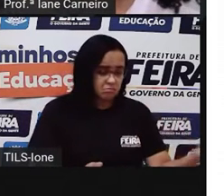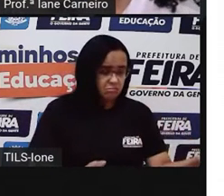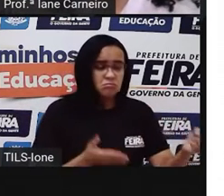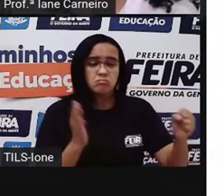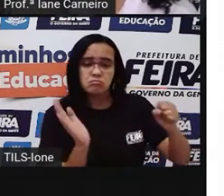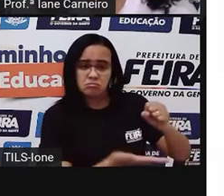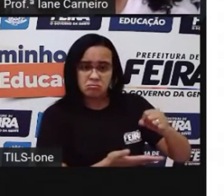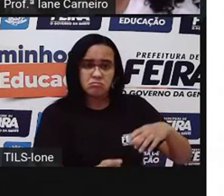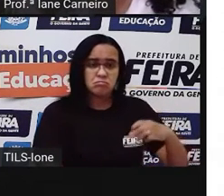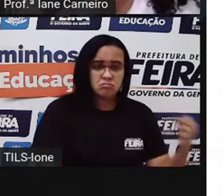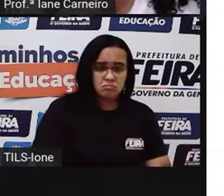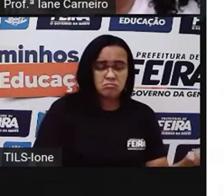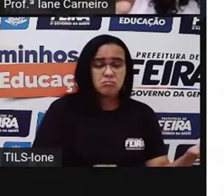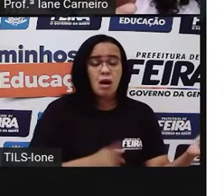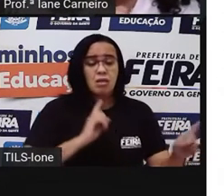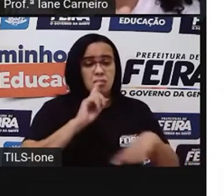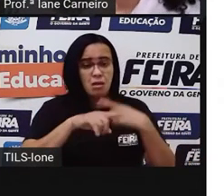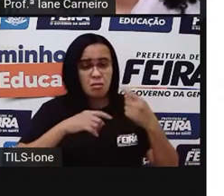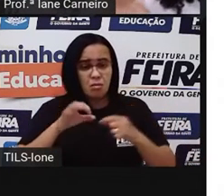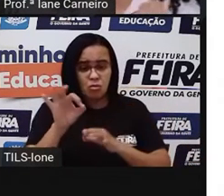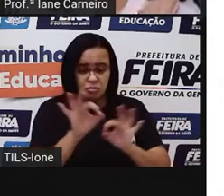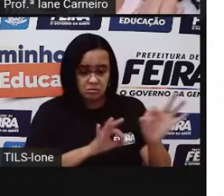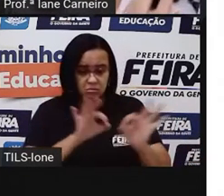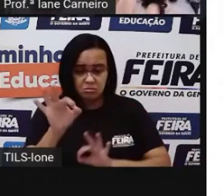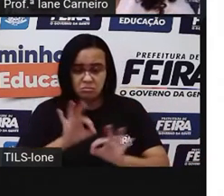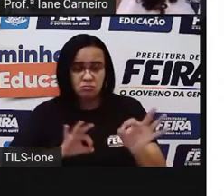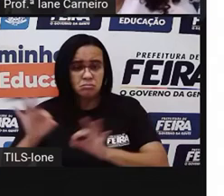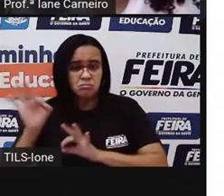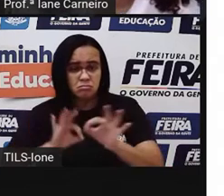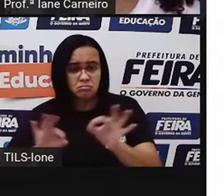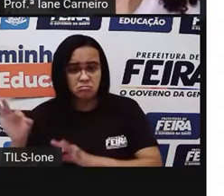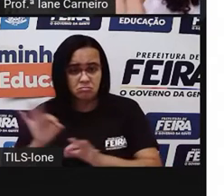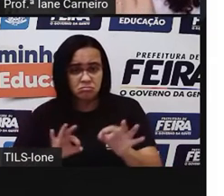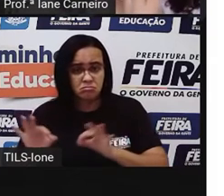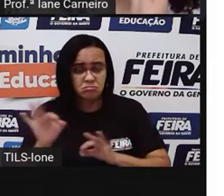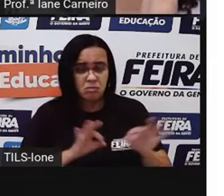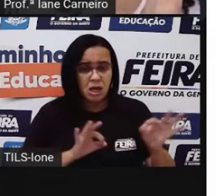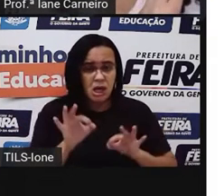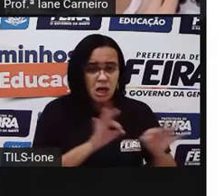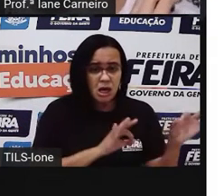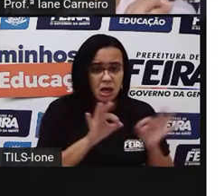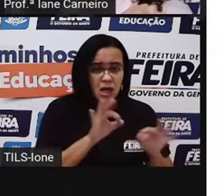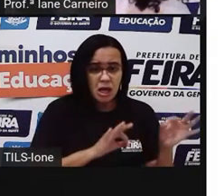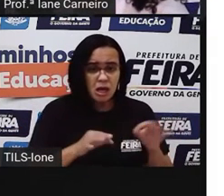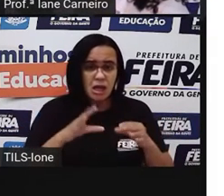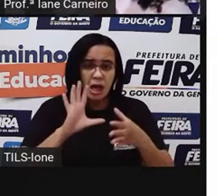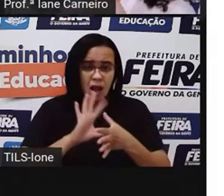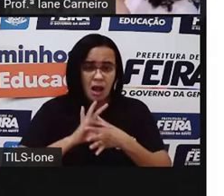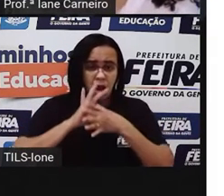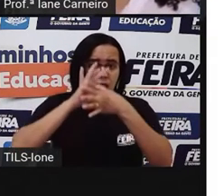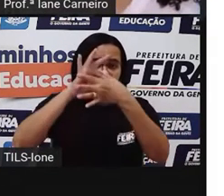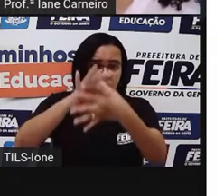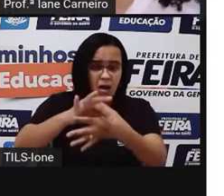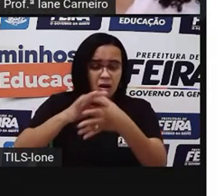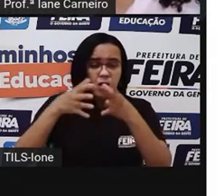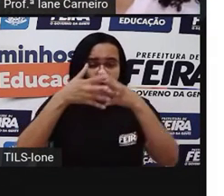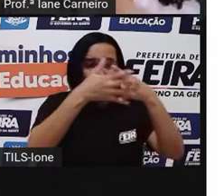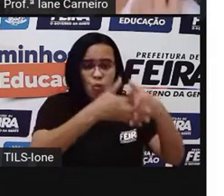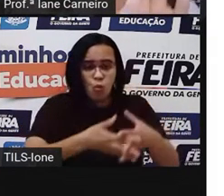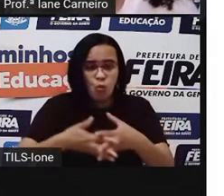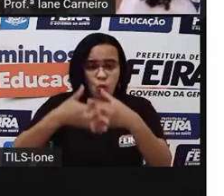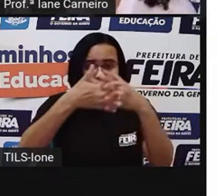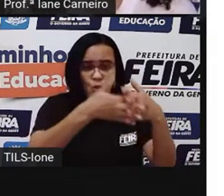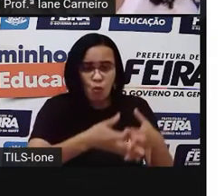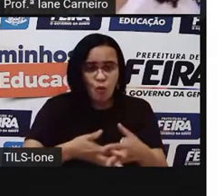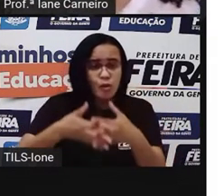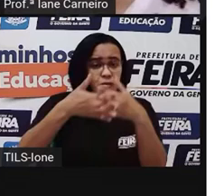lá, preparado direitinho, né? Depois de preparado, ele é levado para o